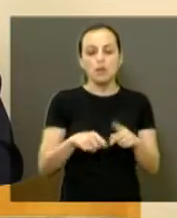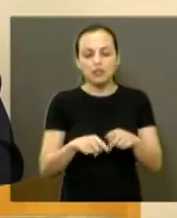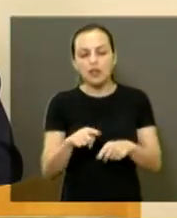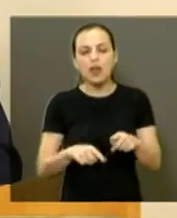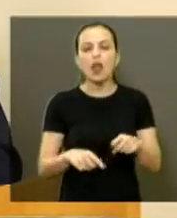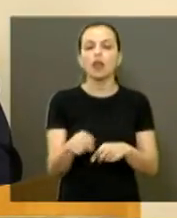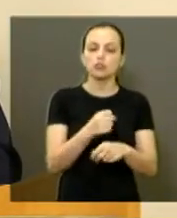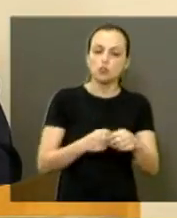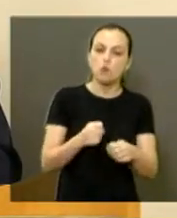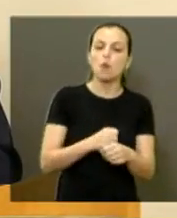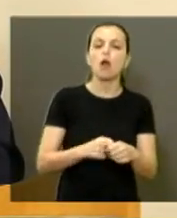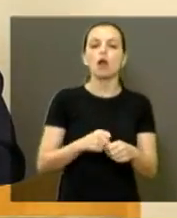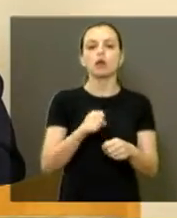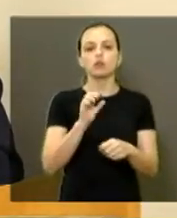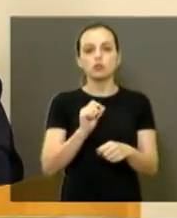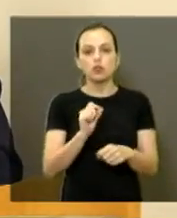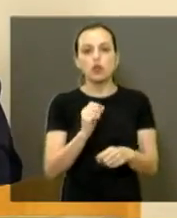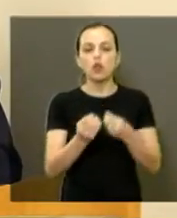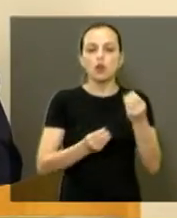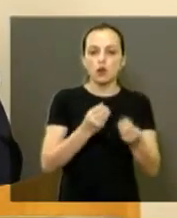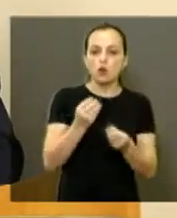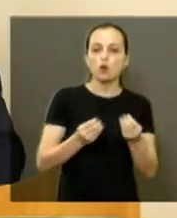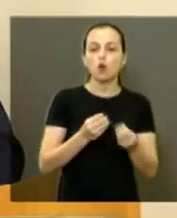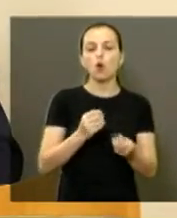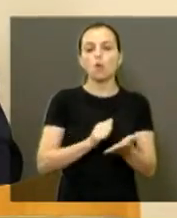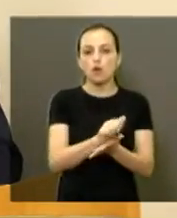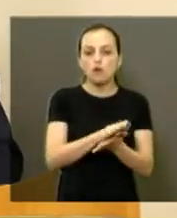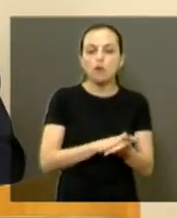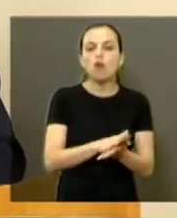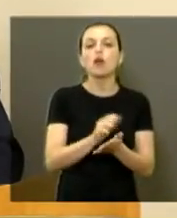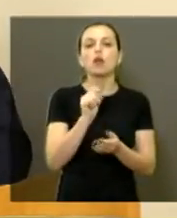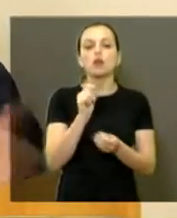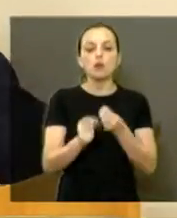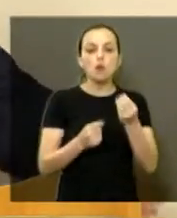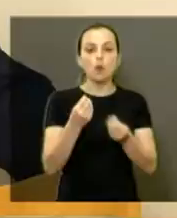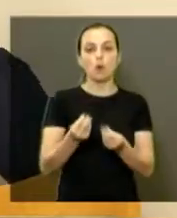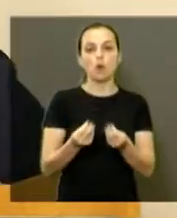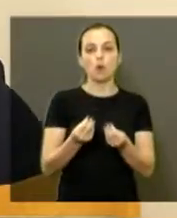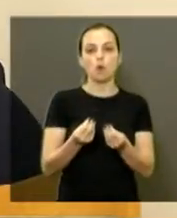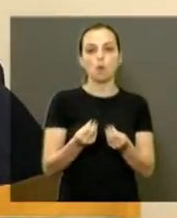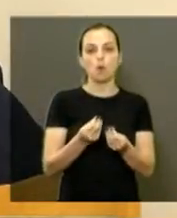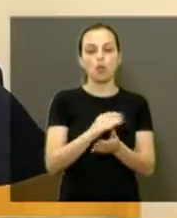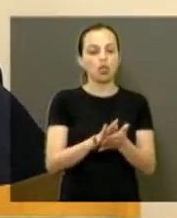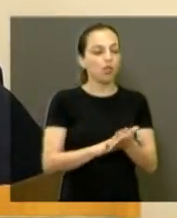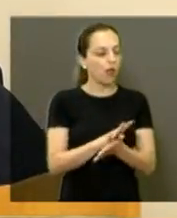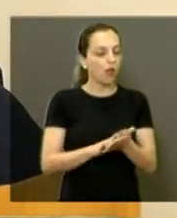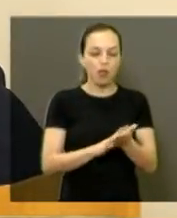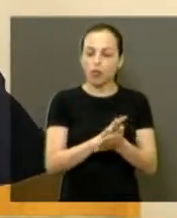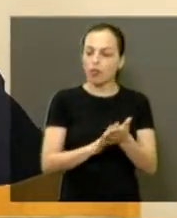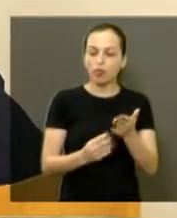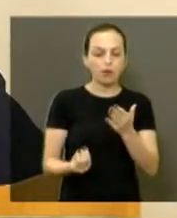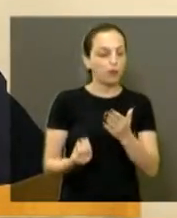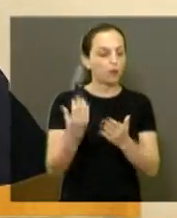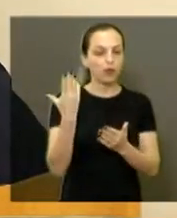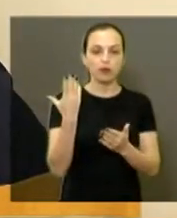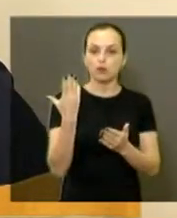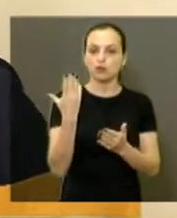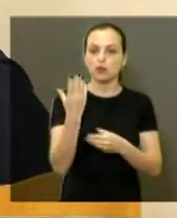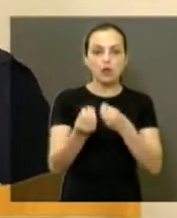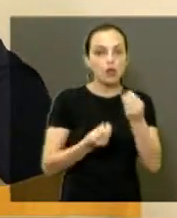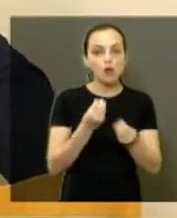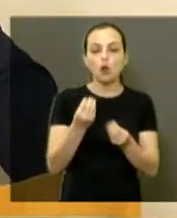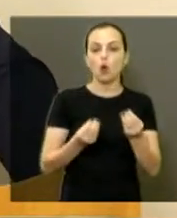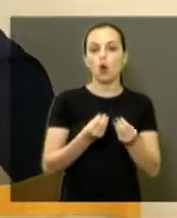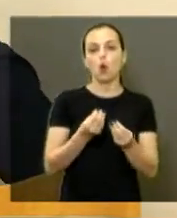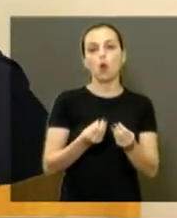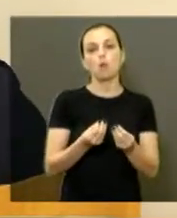liquidificador, fogão de novo, ferro que é passado para passar os aventais, e não tomam uma providência naquele espaço, não é possível, se não vai